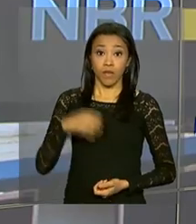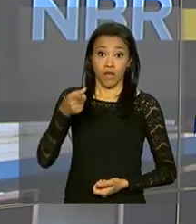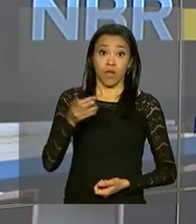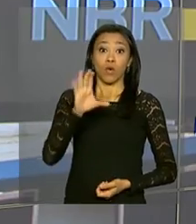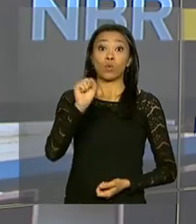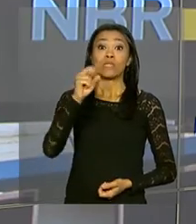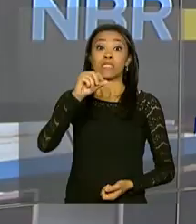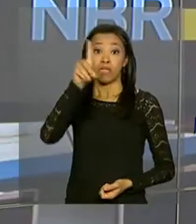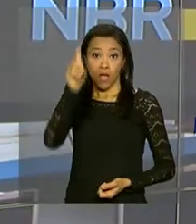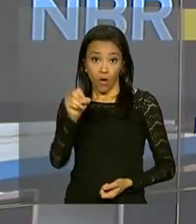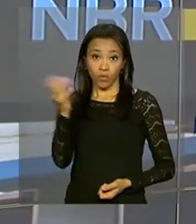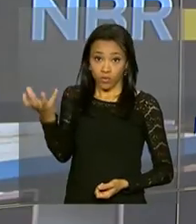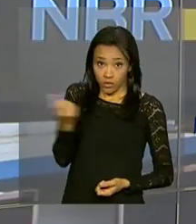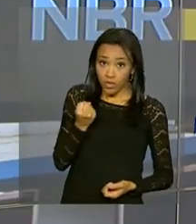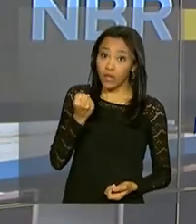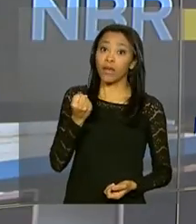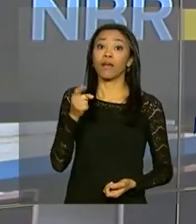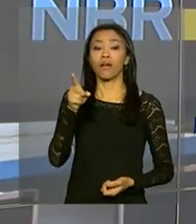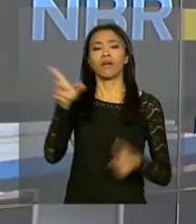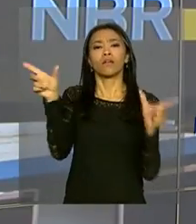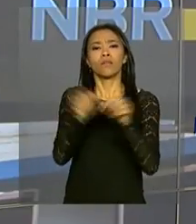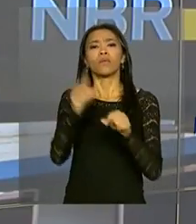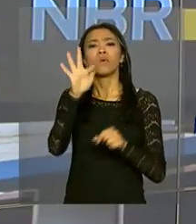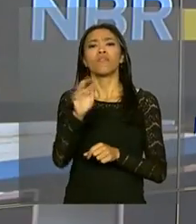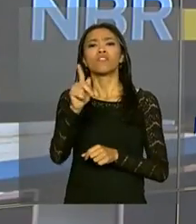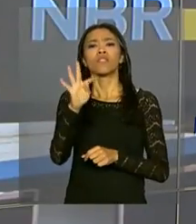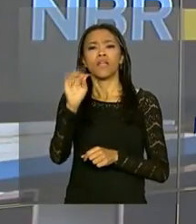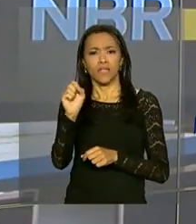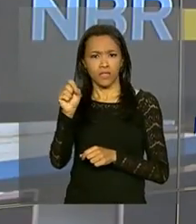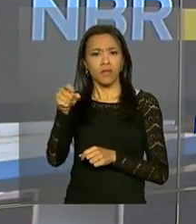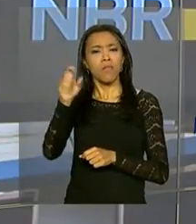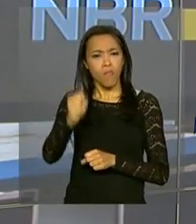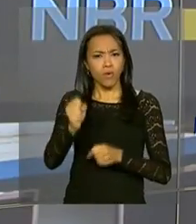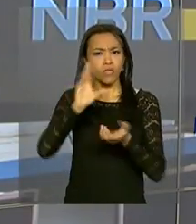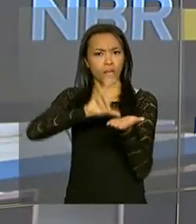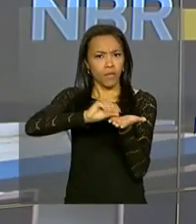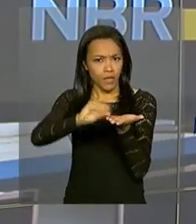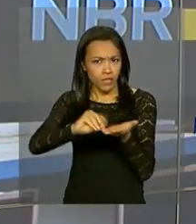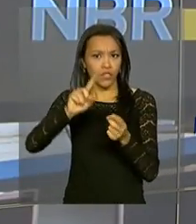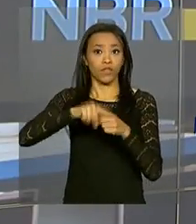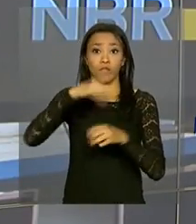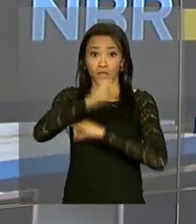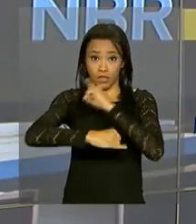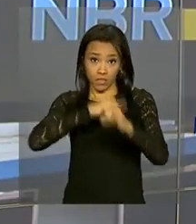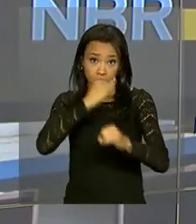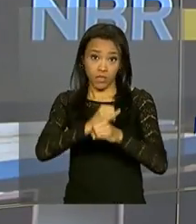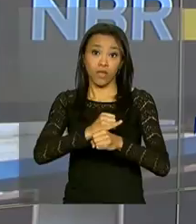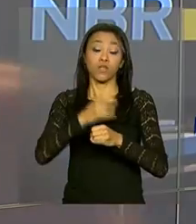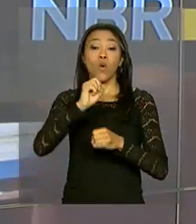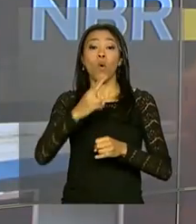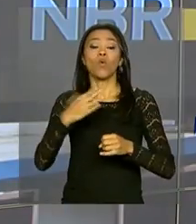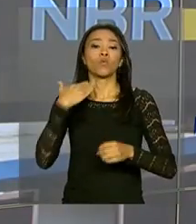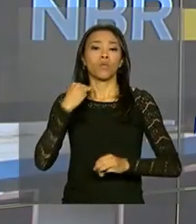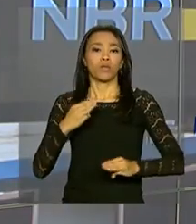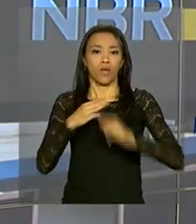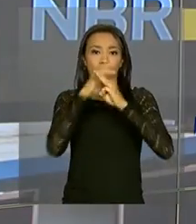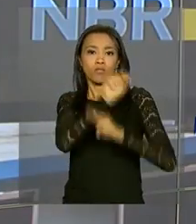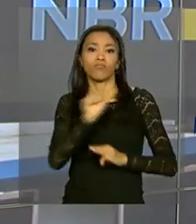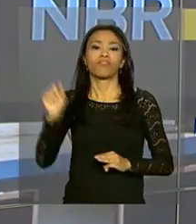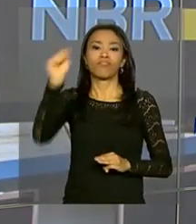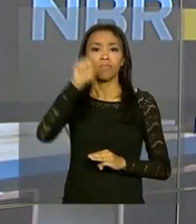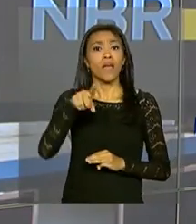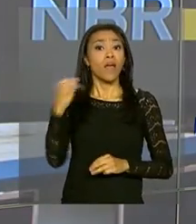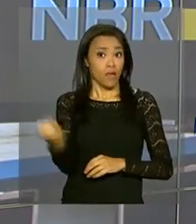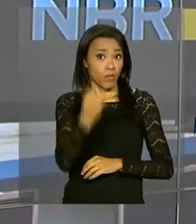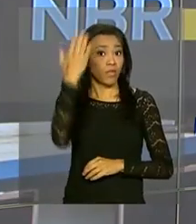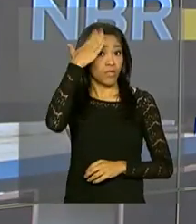saldo das contas inativas do FGTS pode ser consultado por aplicativo, site da Caixa ou nas agências. É importante